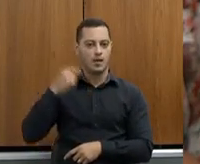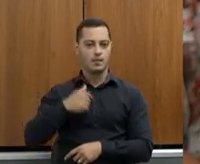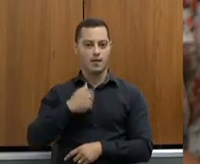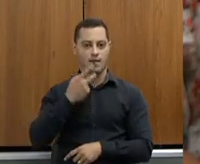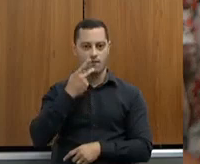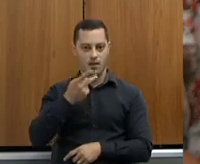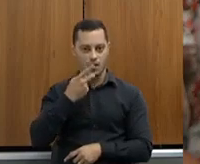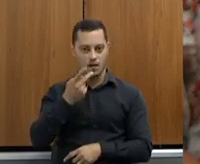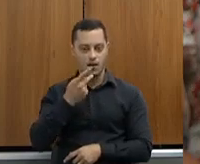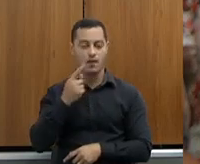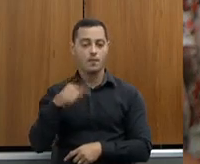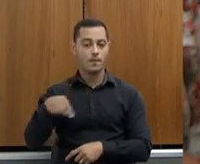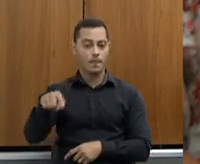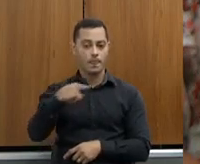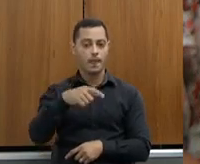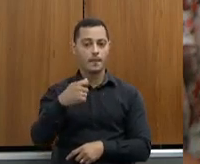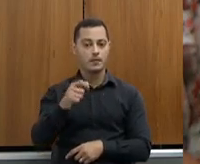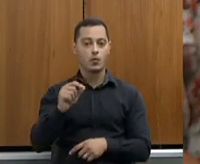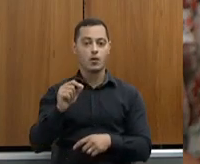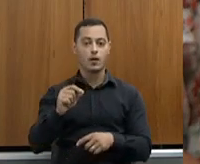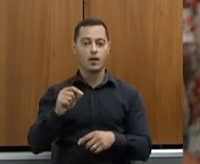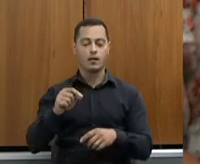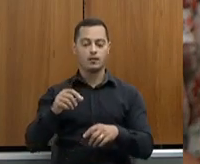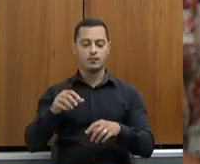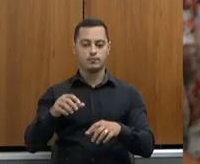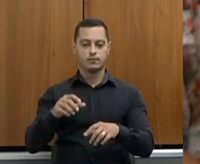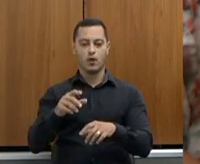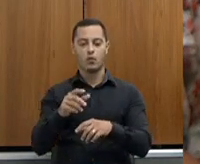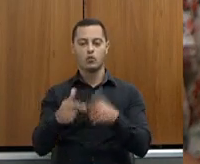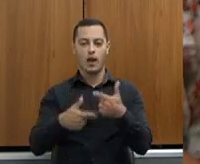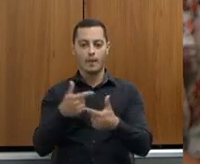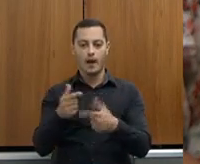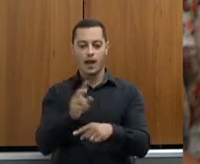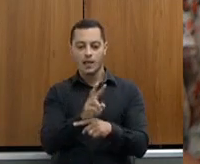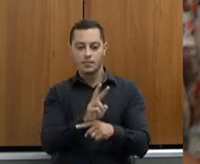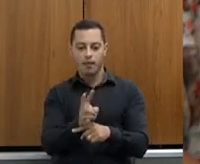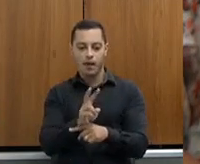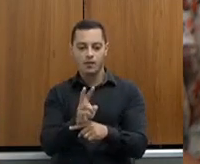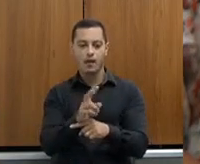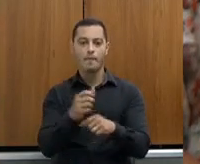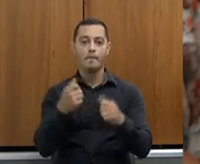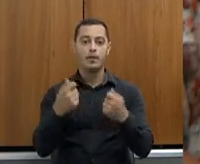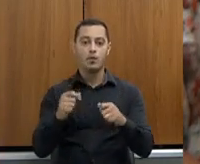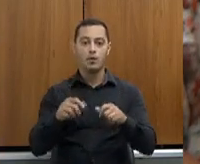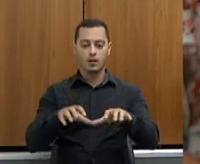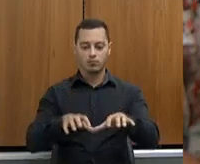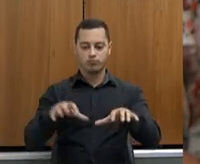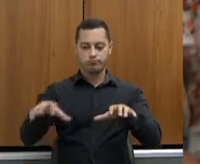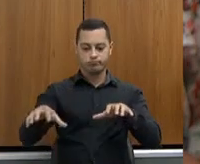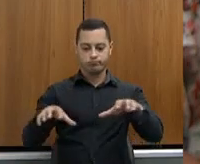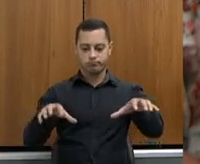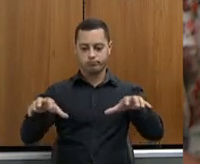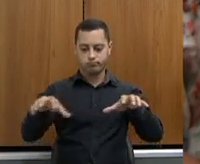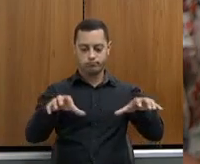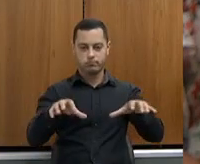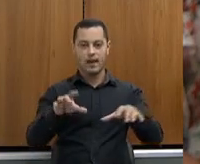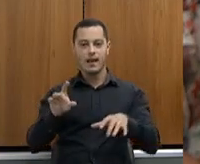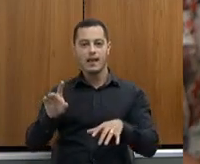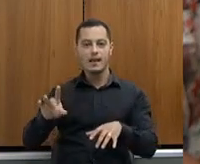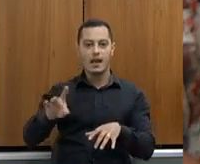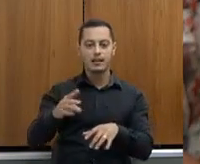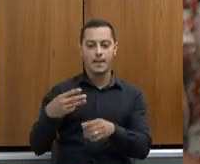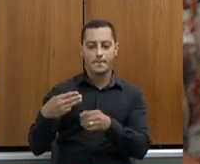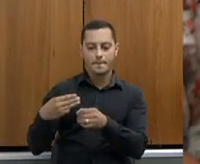que descentralizar o serviço de inspeção. O serviço de inspeção tem que chegar lá na ponta, no município, e o município é que tem que começar a